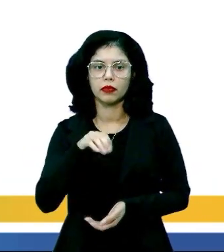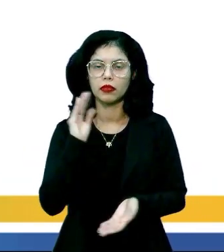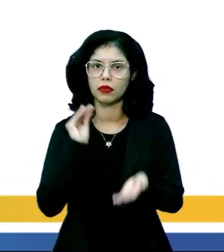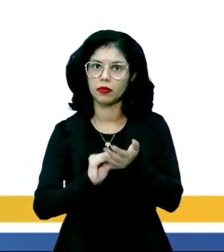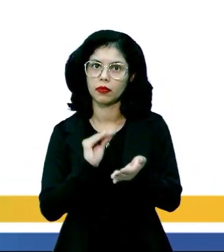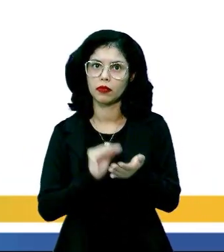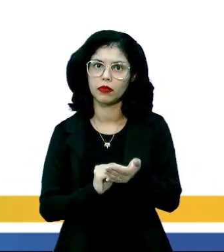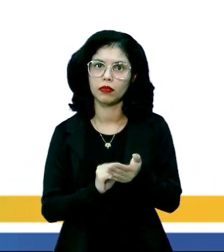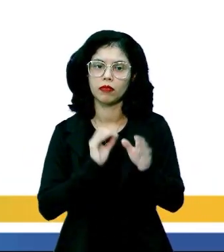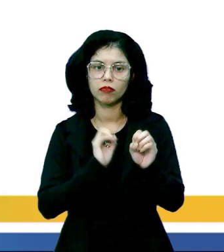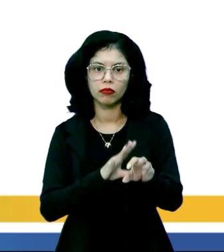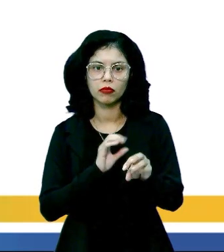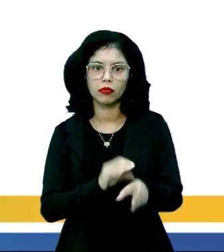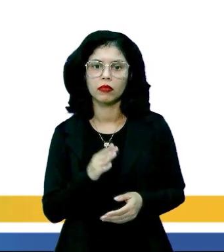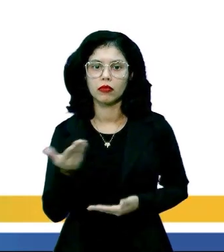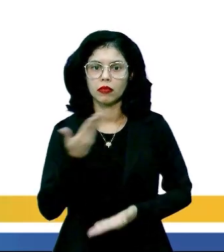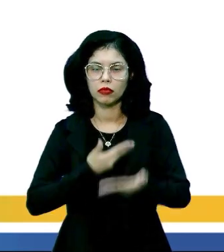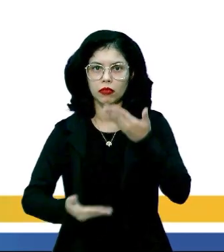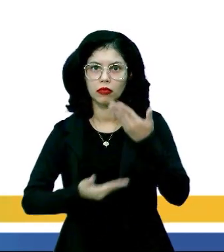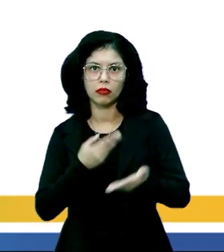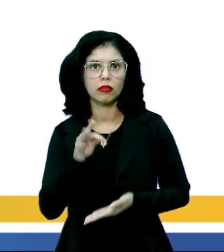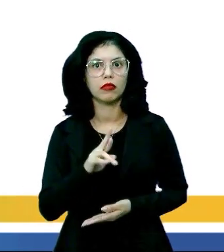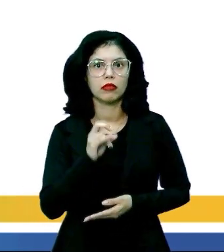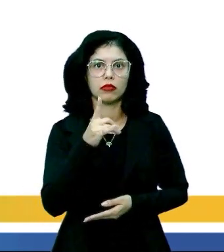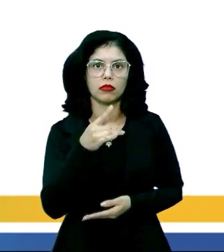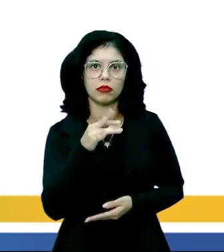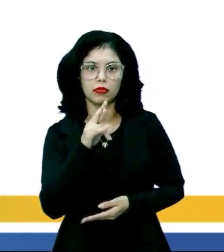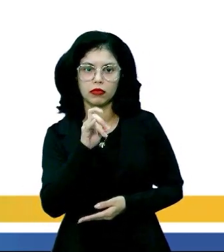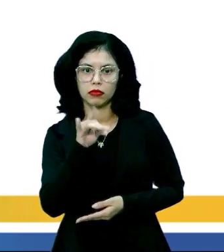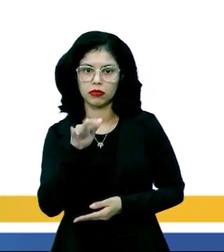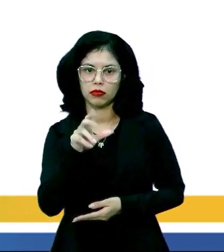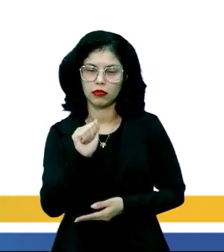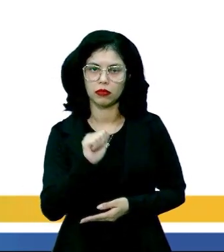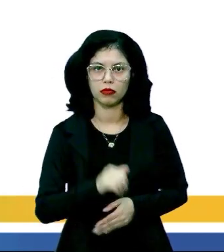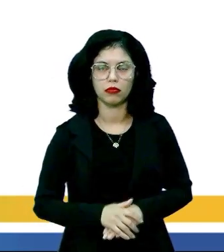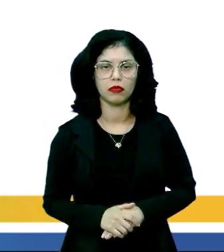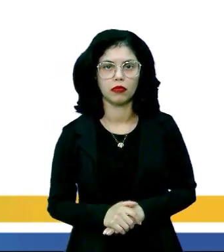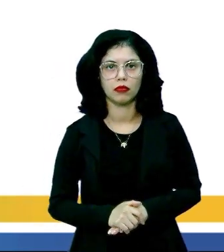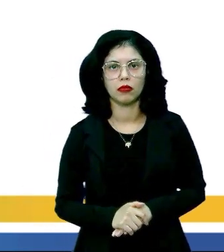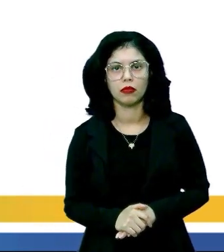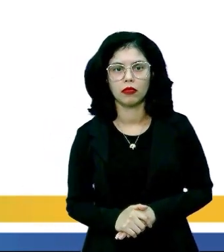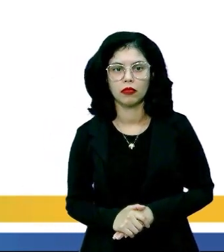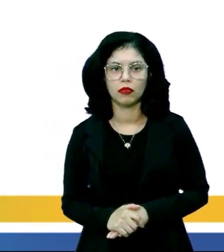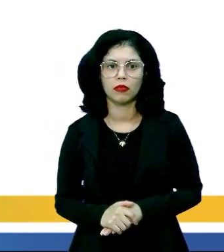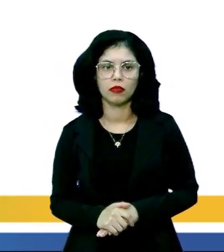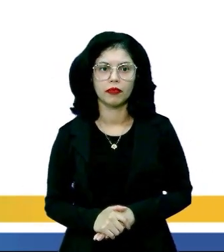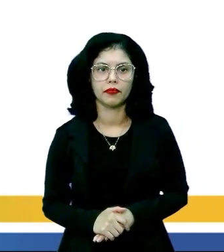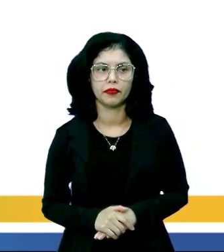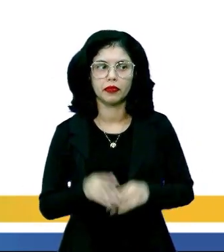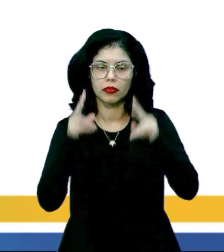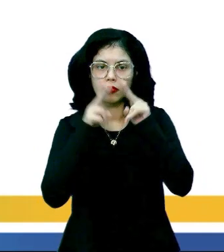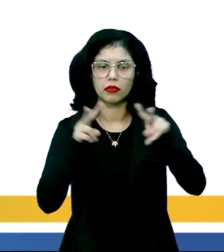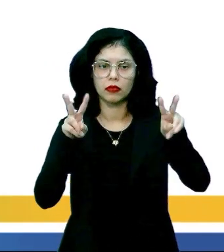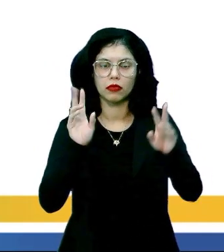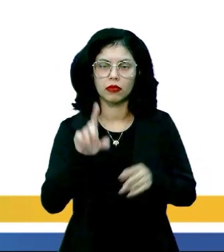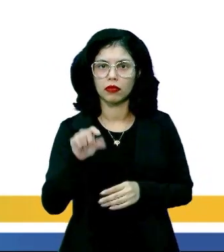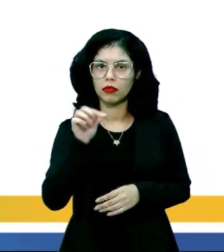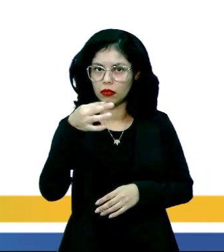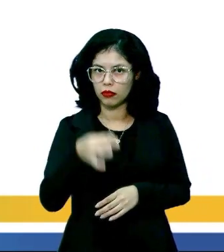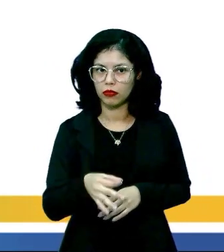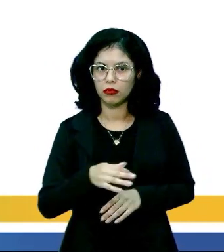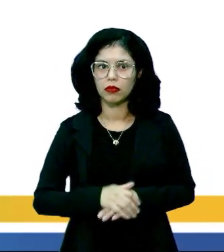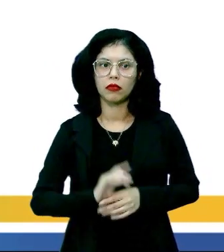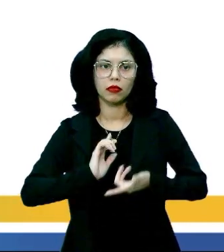E, falta de educação nas relações interpessoais. Vamos visualizar a alternativa